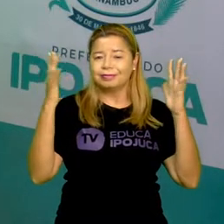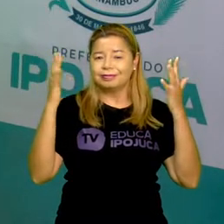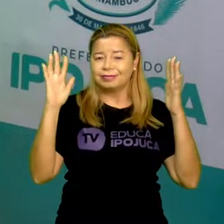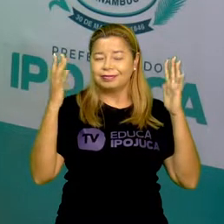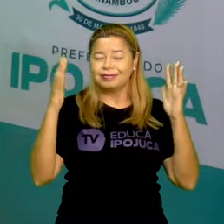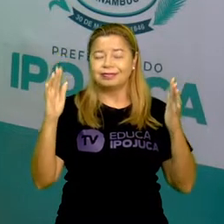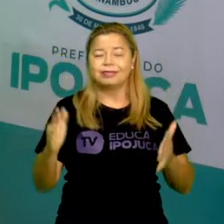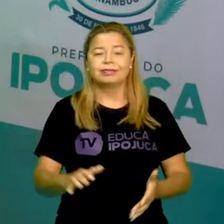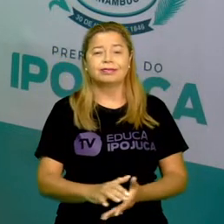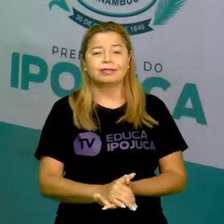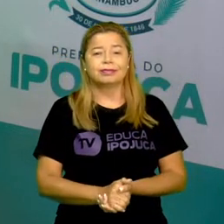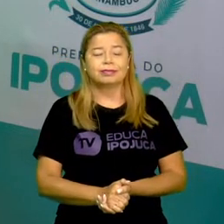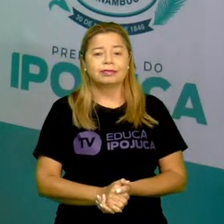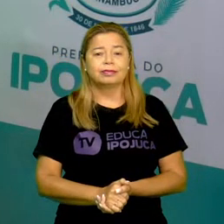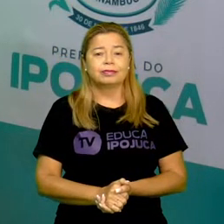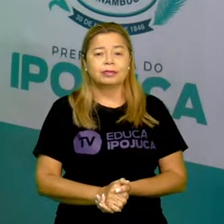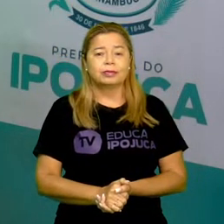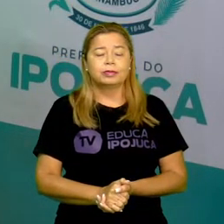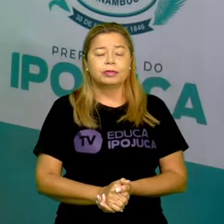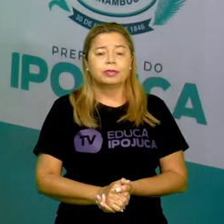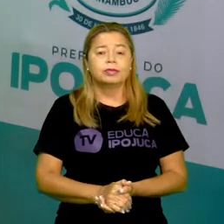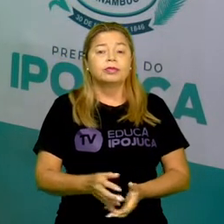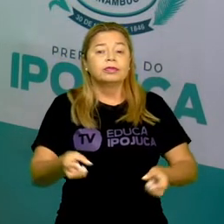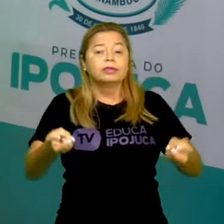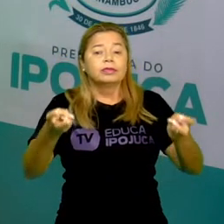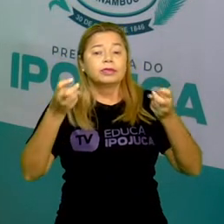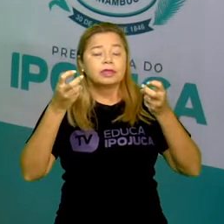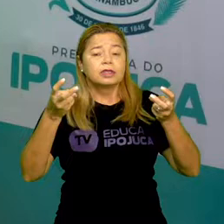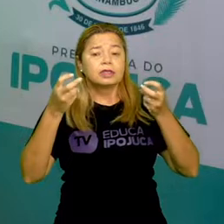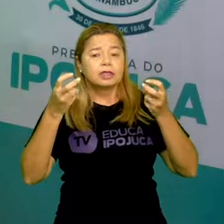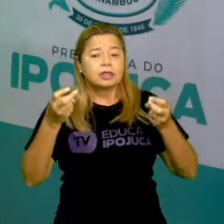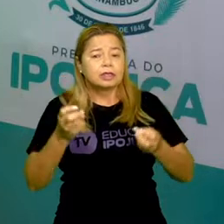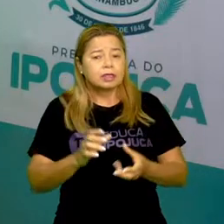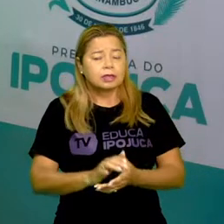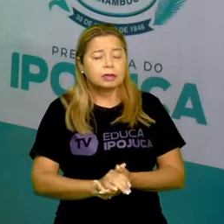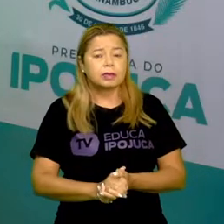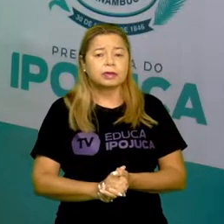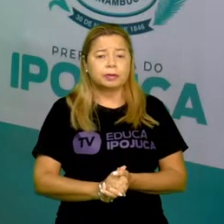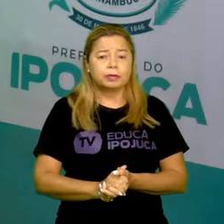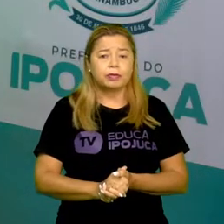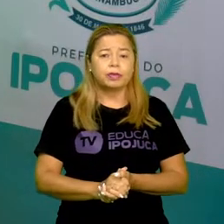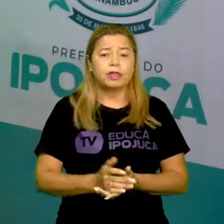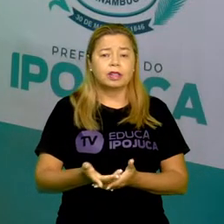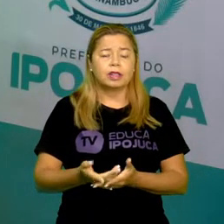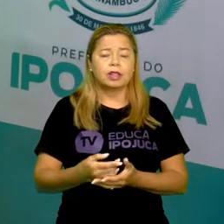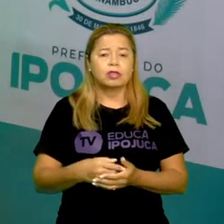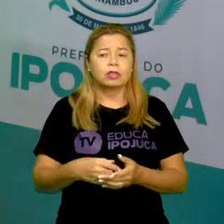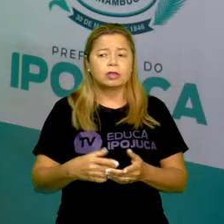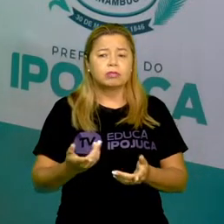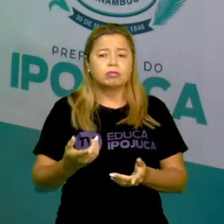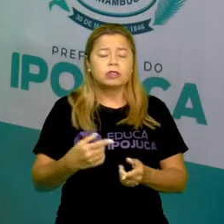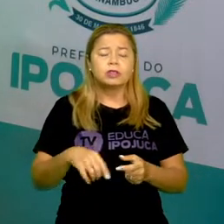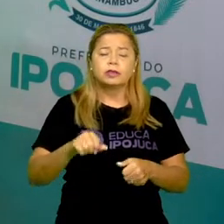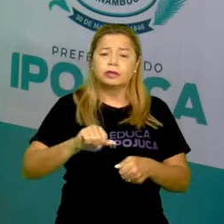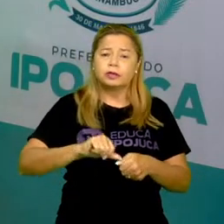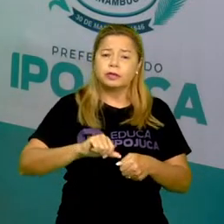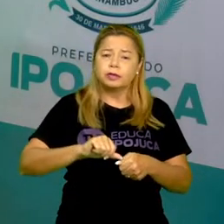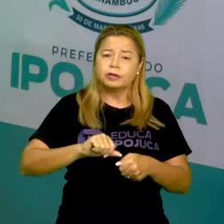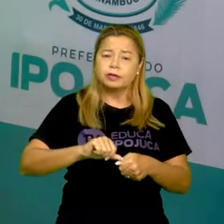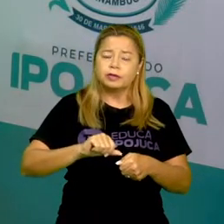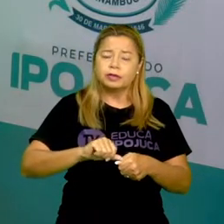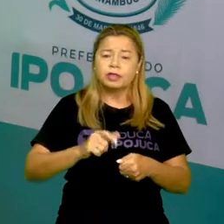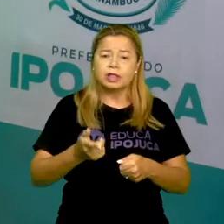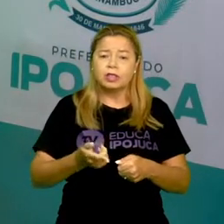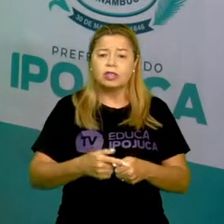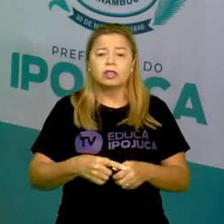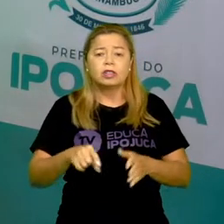Pois é, perceba que aí a gente não se preocupou apenas em fazer a diferença entre a idade de